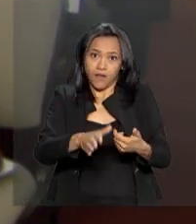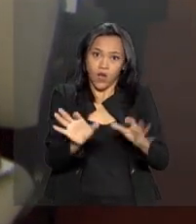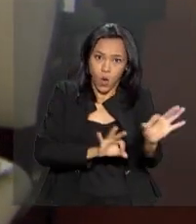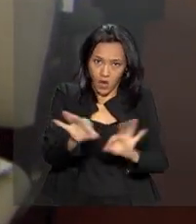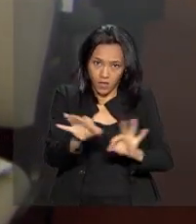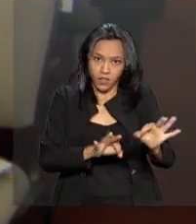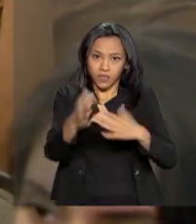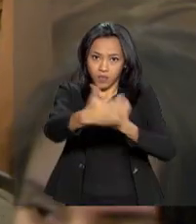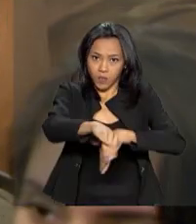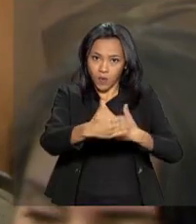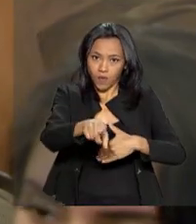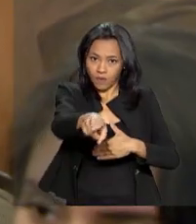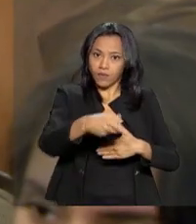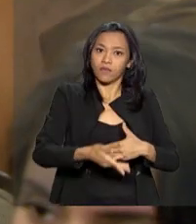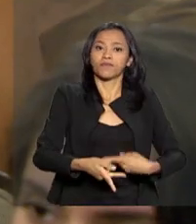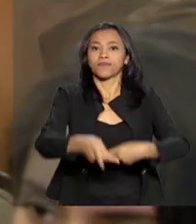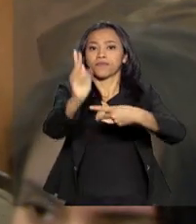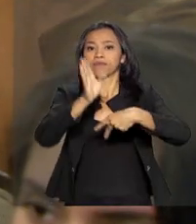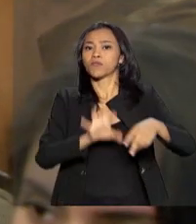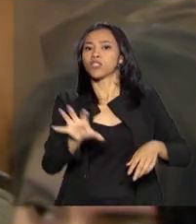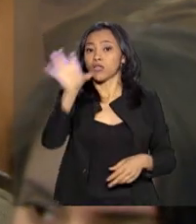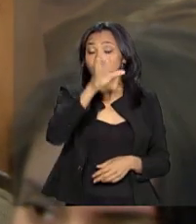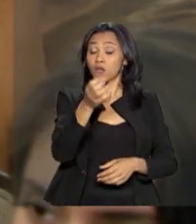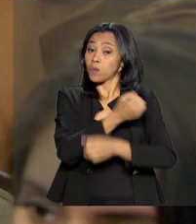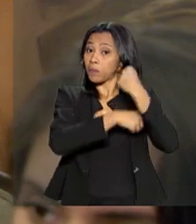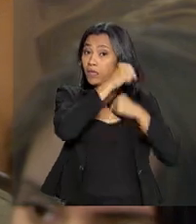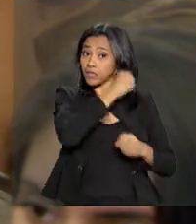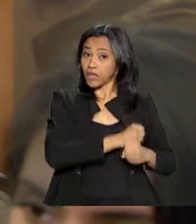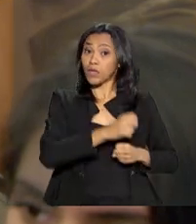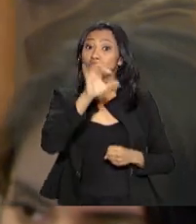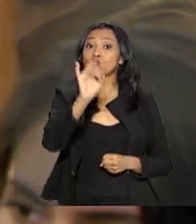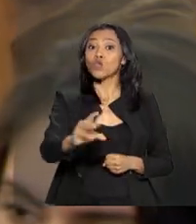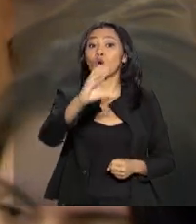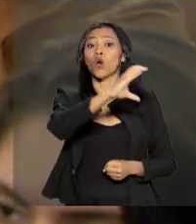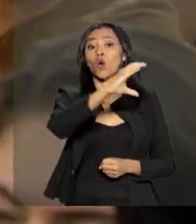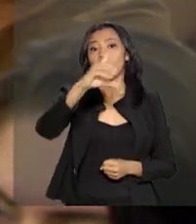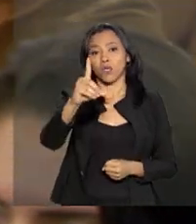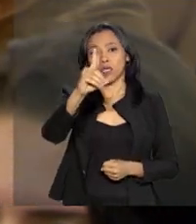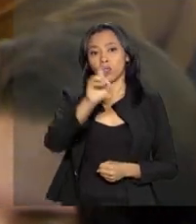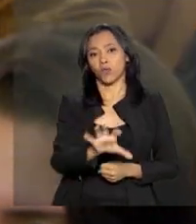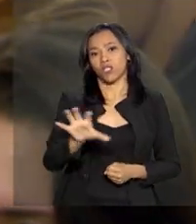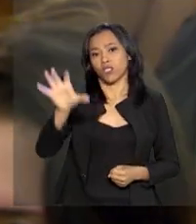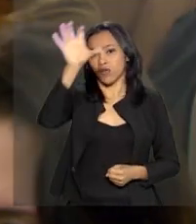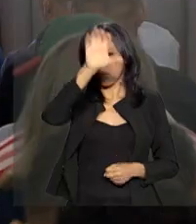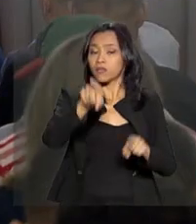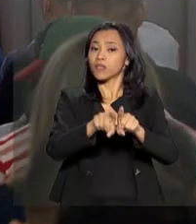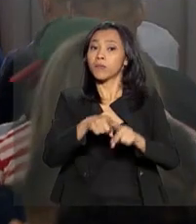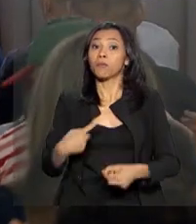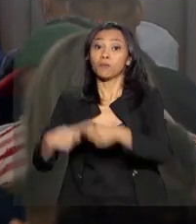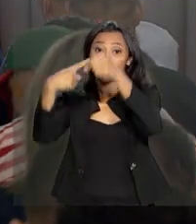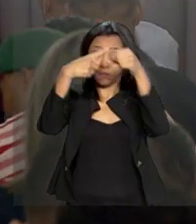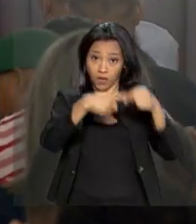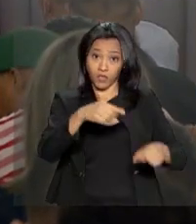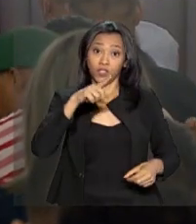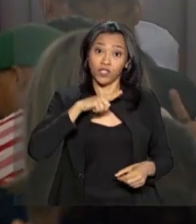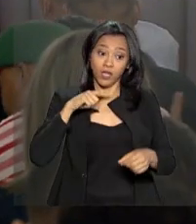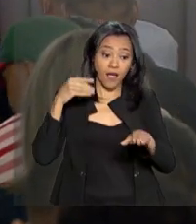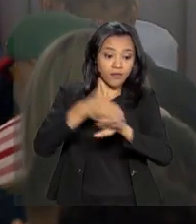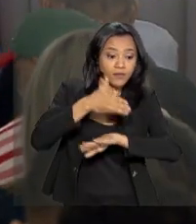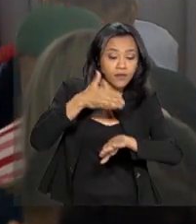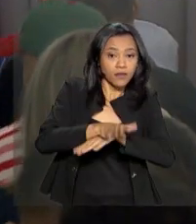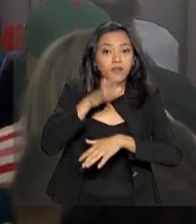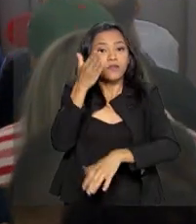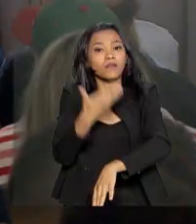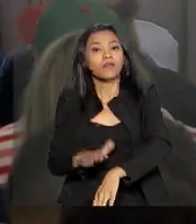e padronizada. Até o ano passado, apenas os coordenadores estaduais e municipais tinham acesso a este